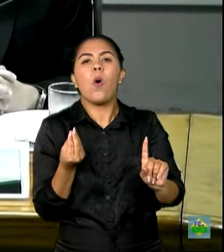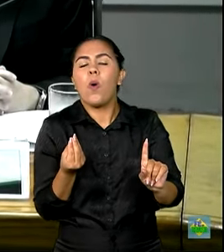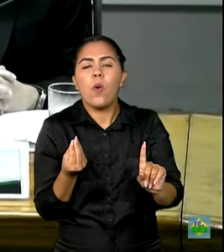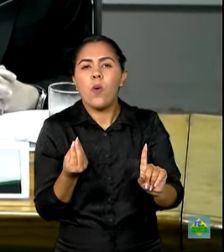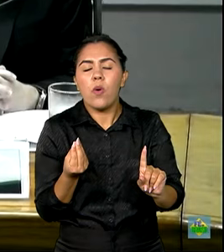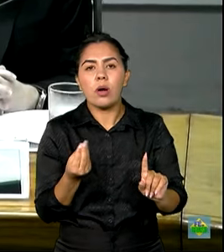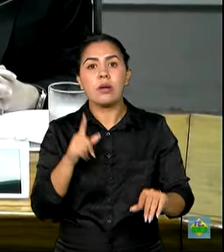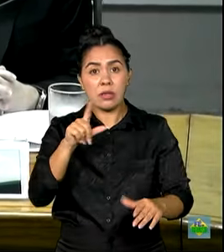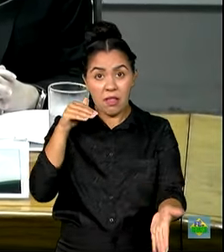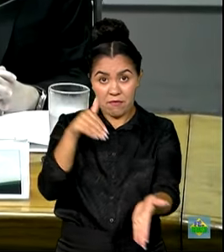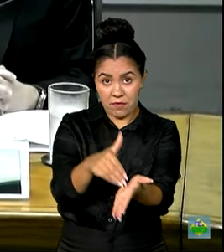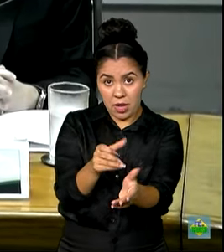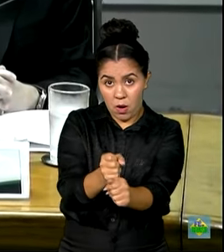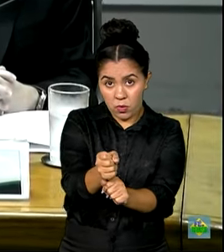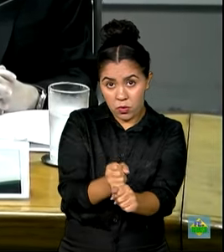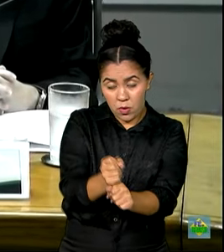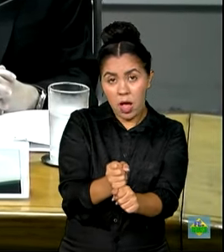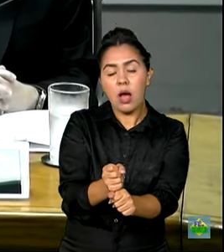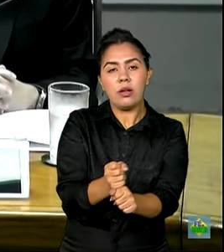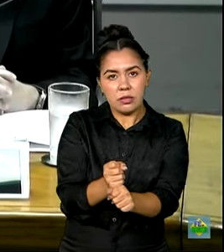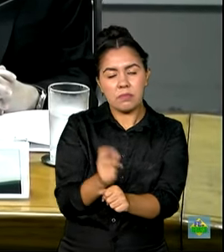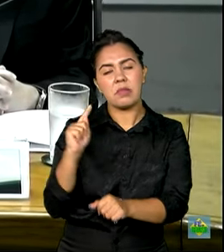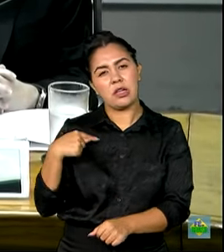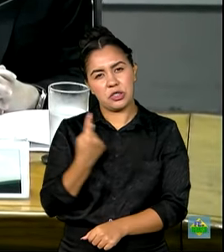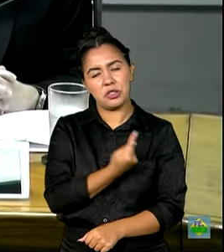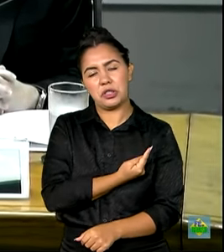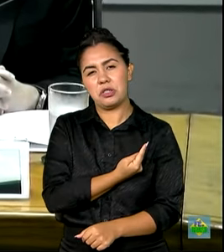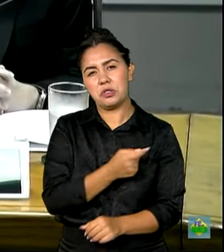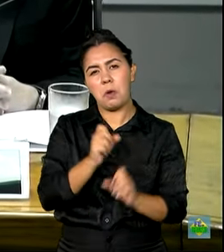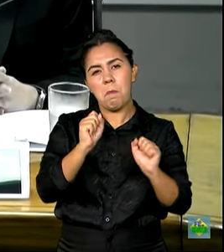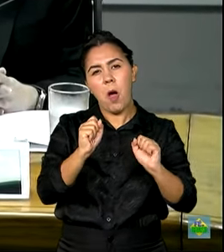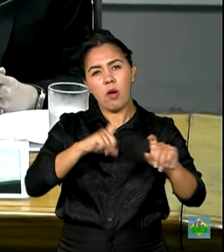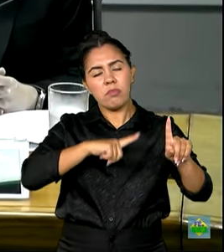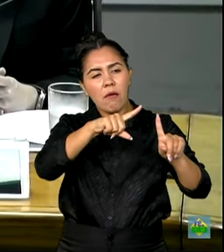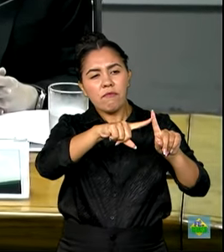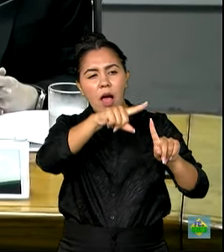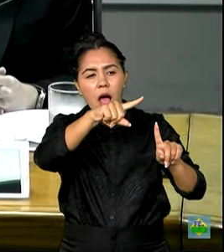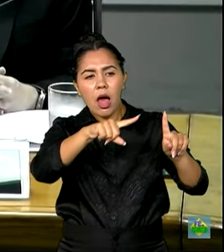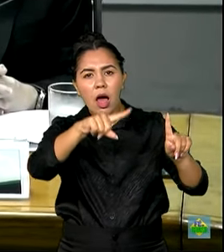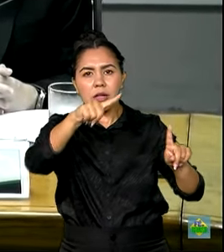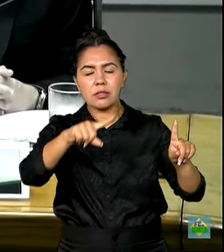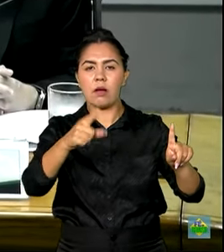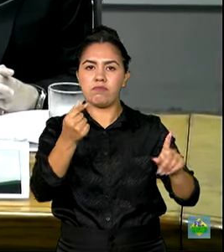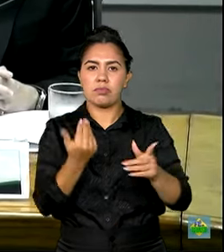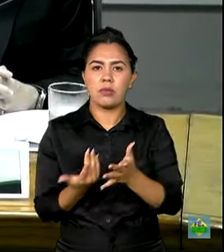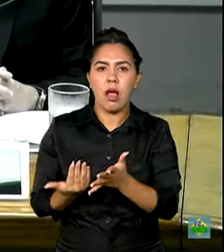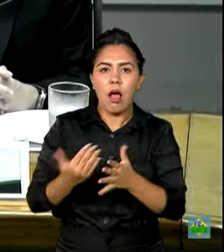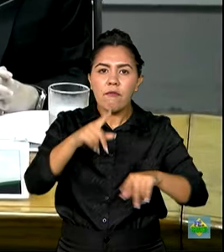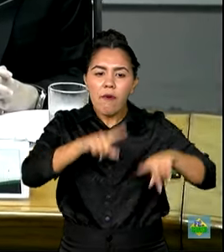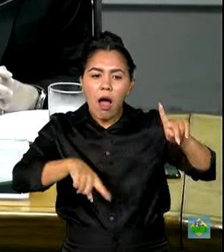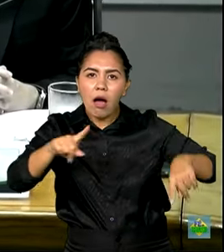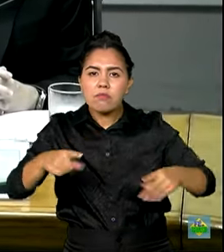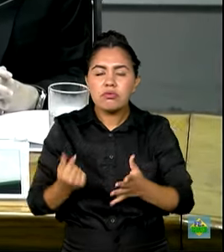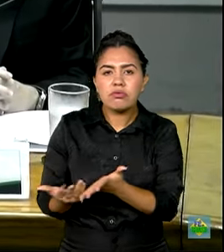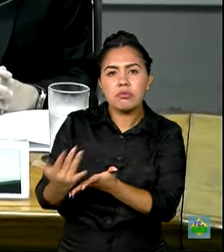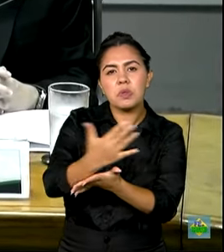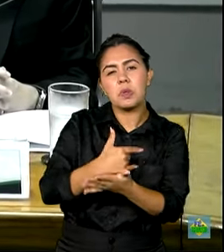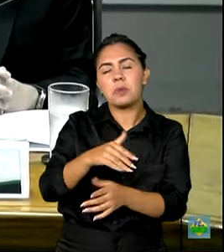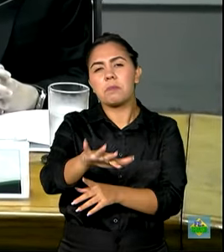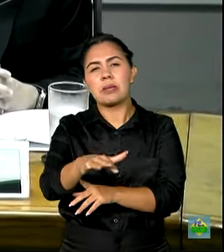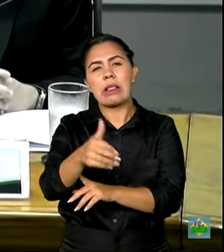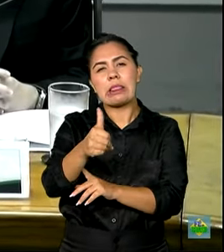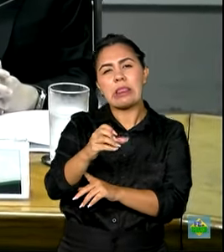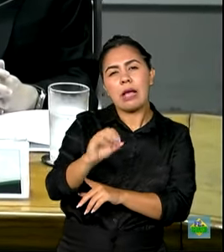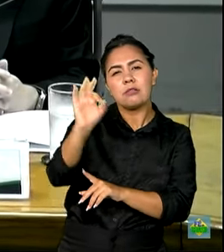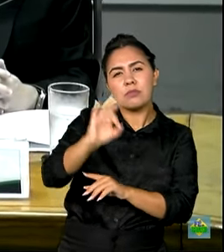até o final do ano ficaremos aí nessa faixa de variação da arrecadação. Ou em torno de 10%, um